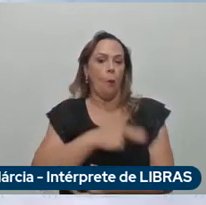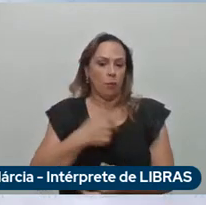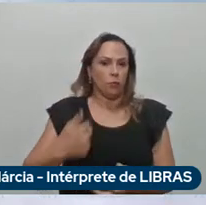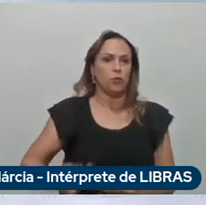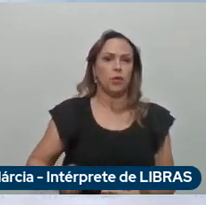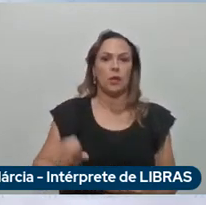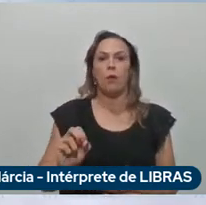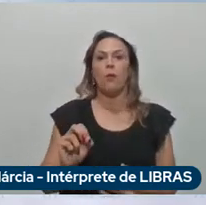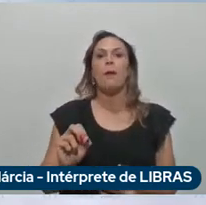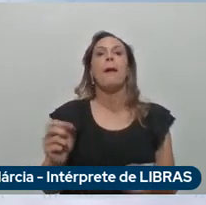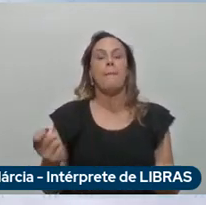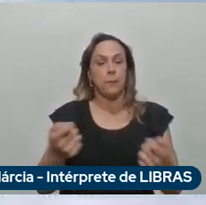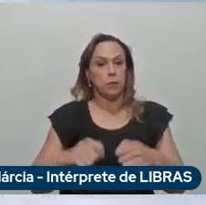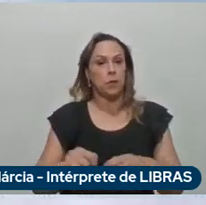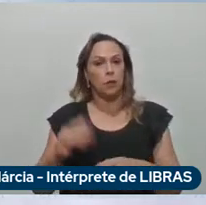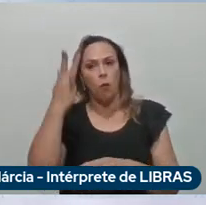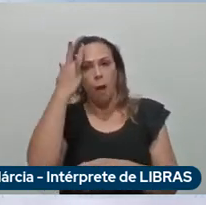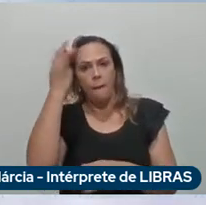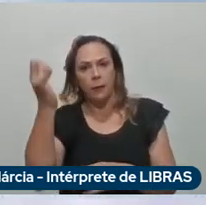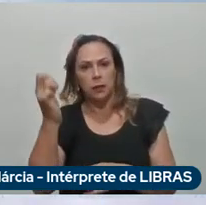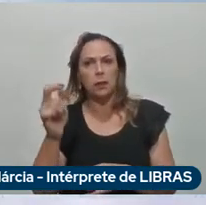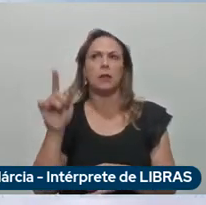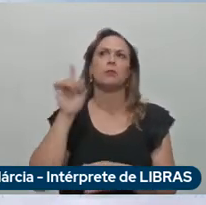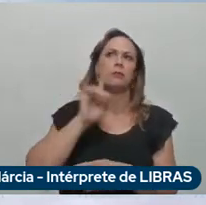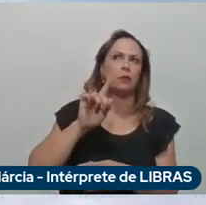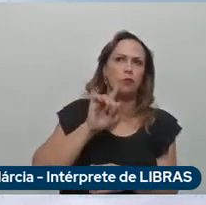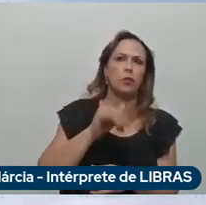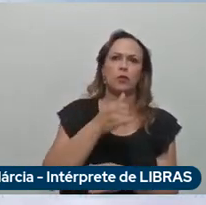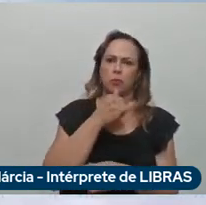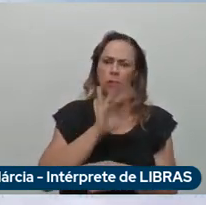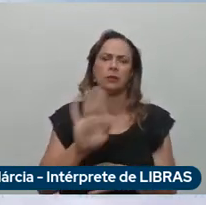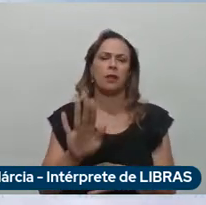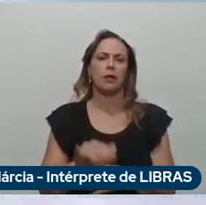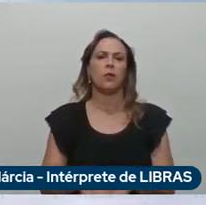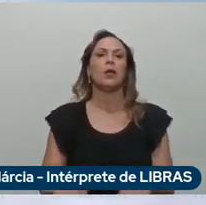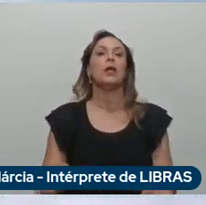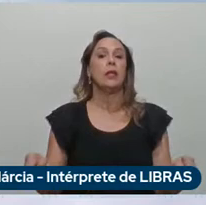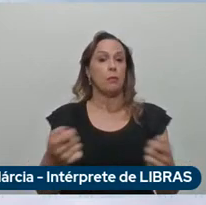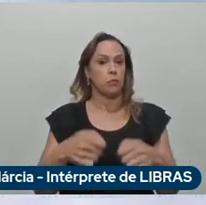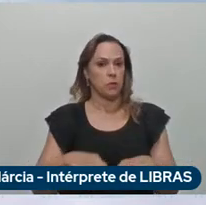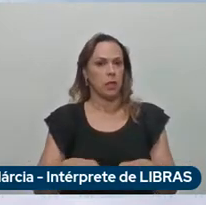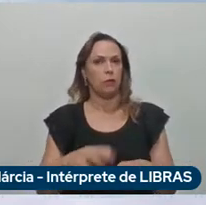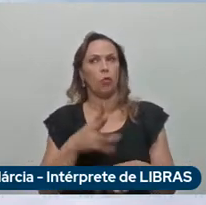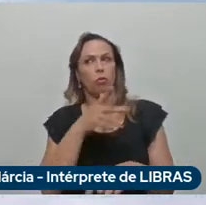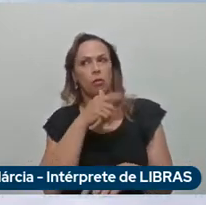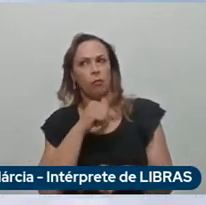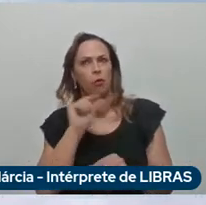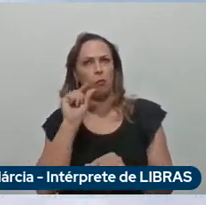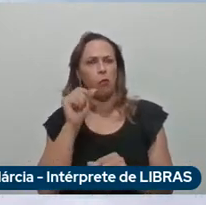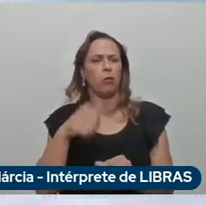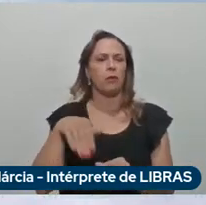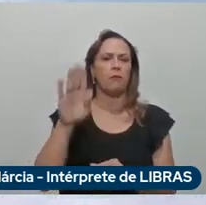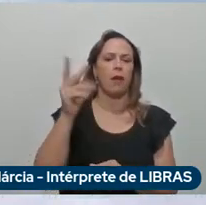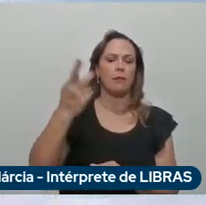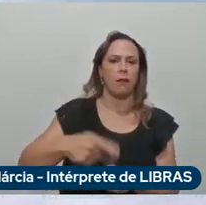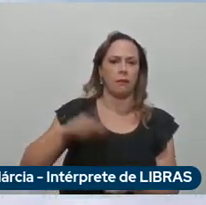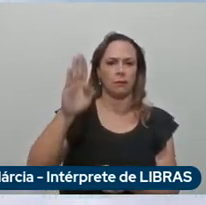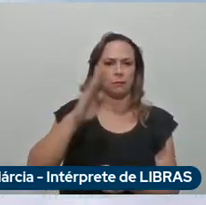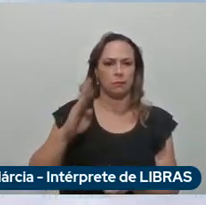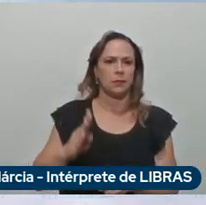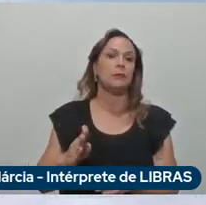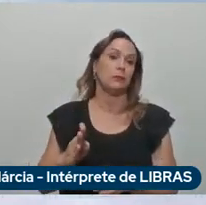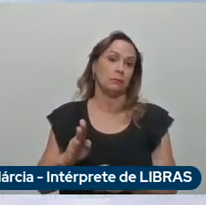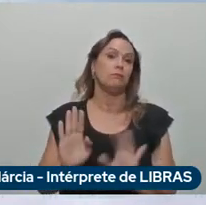como seguramente será Estados Unidos e pode demorar um pouco mais como o caso do Brasil por exemplo agora